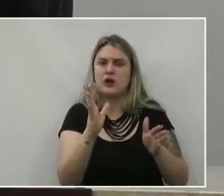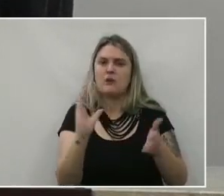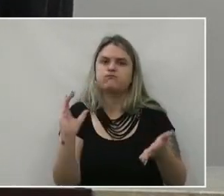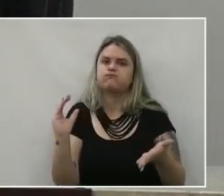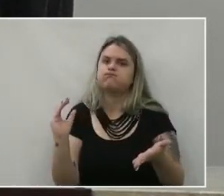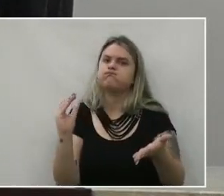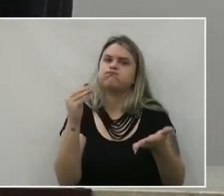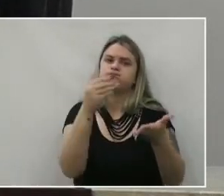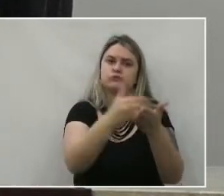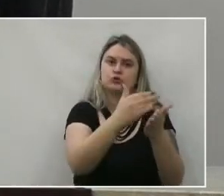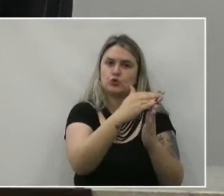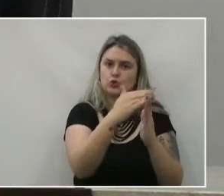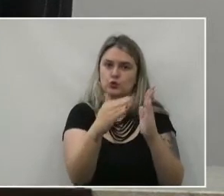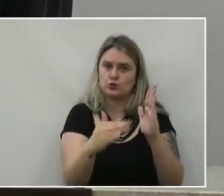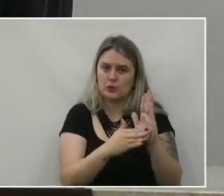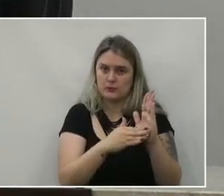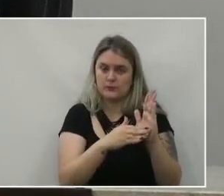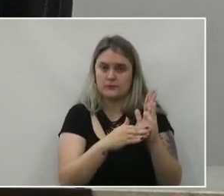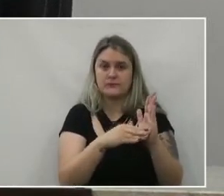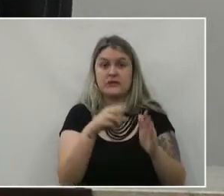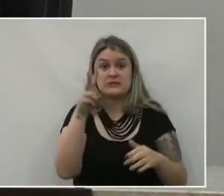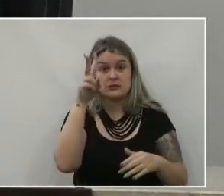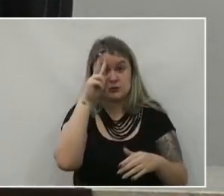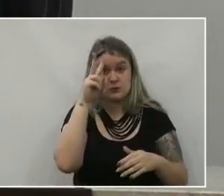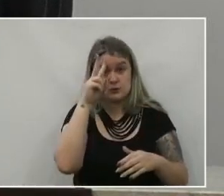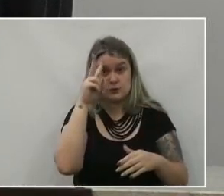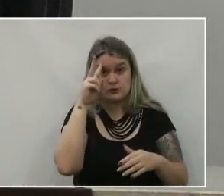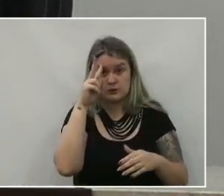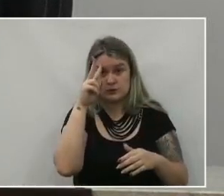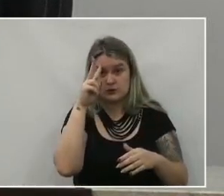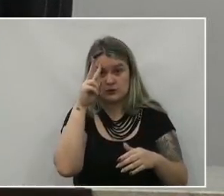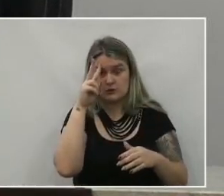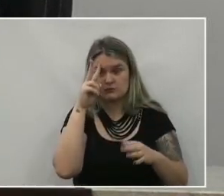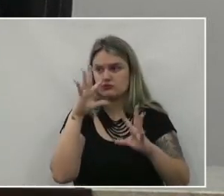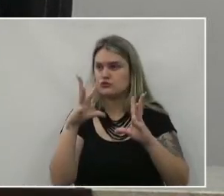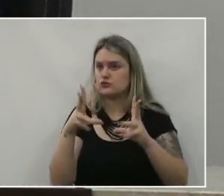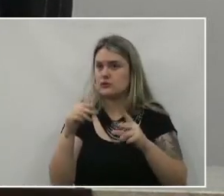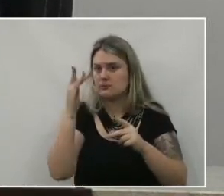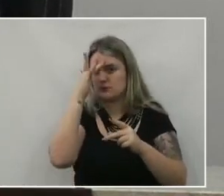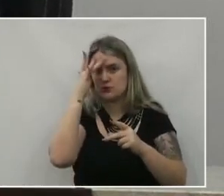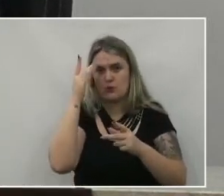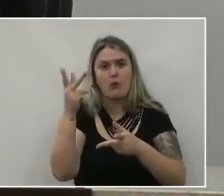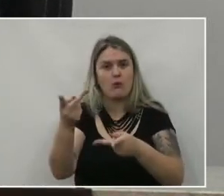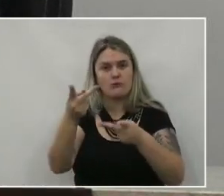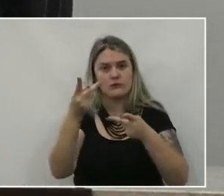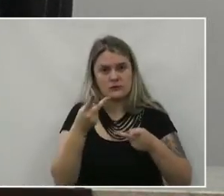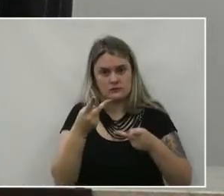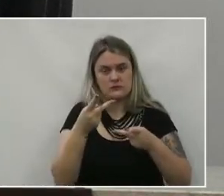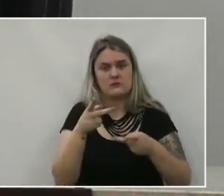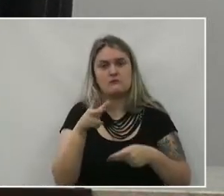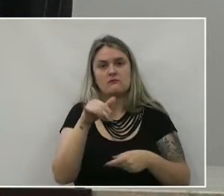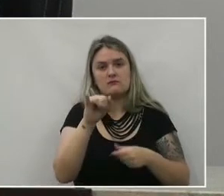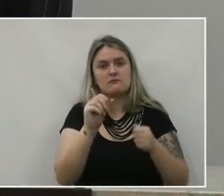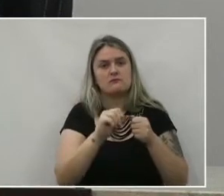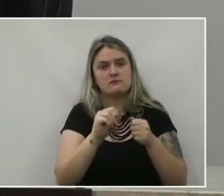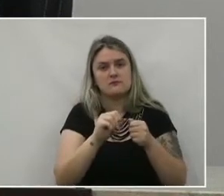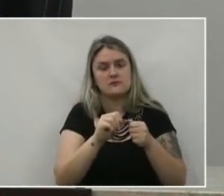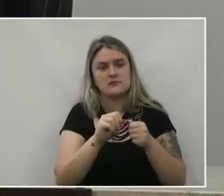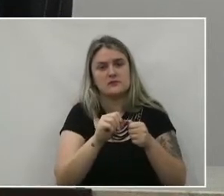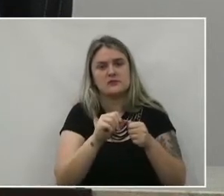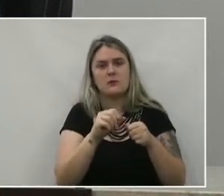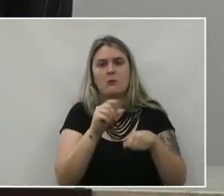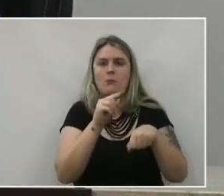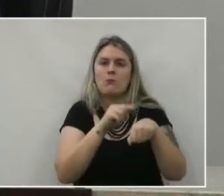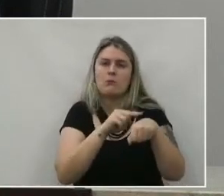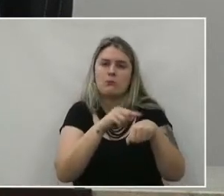Integral Então na próxima Segunda-feira Todos os senhores Convidados Provavelmente Faremos Instantes